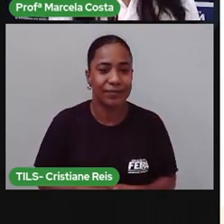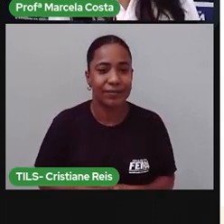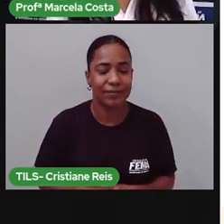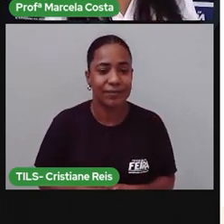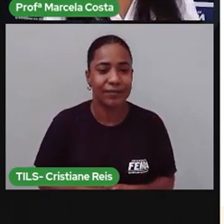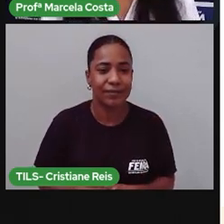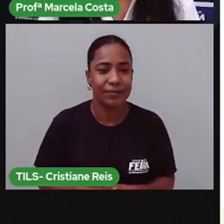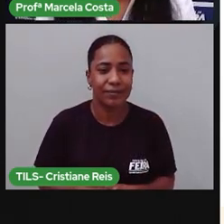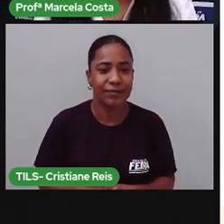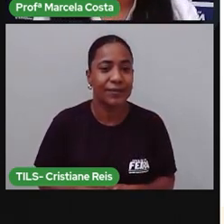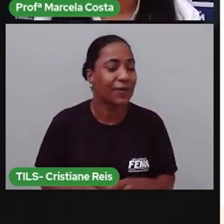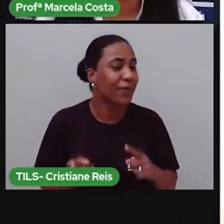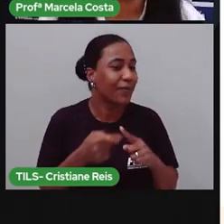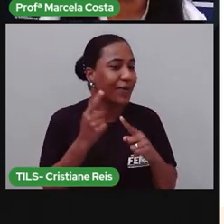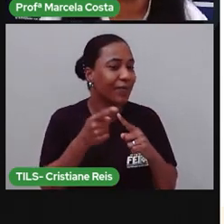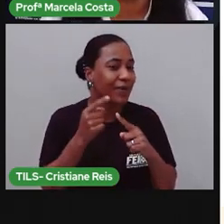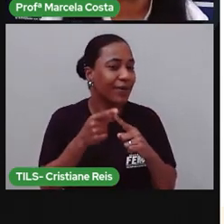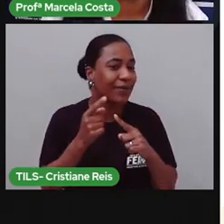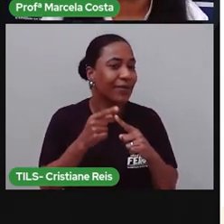Um bilhete?